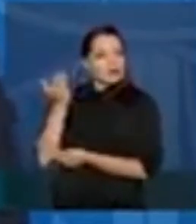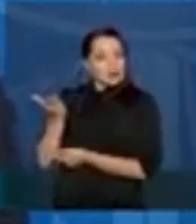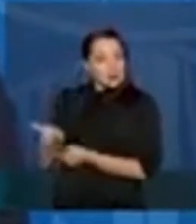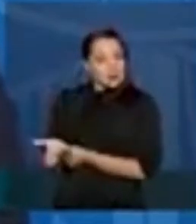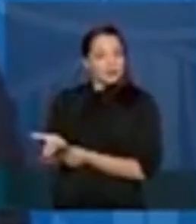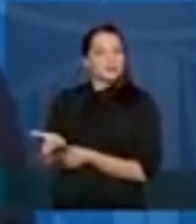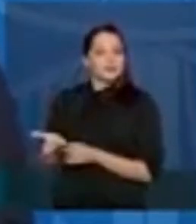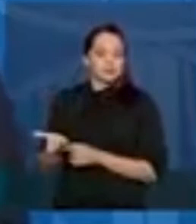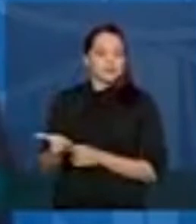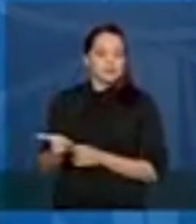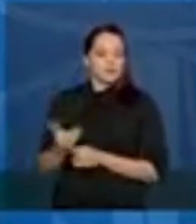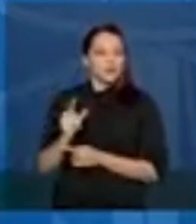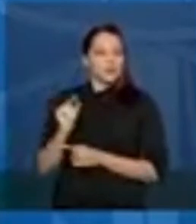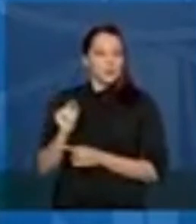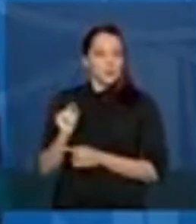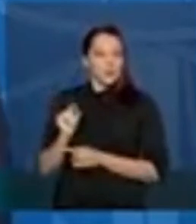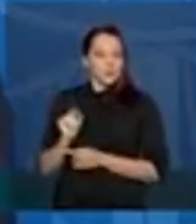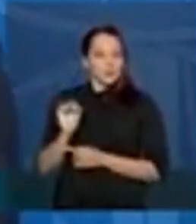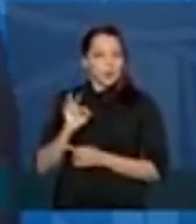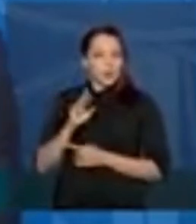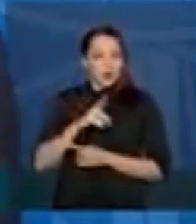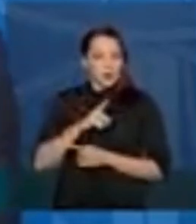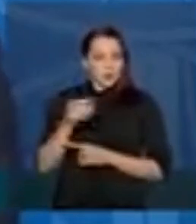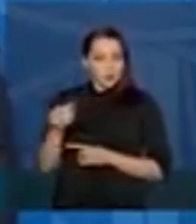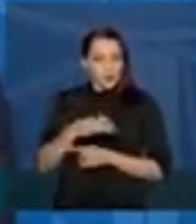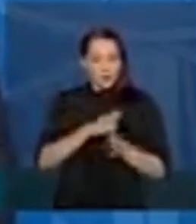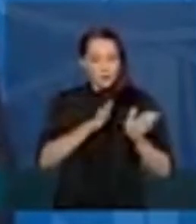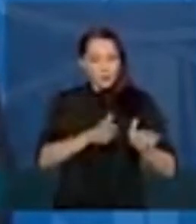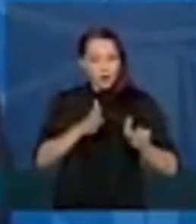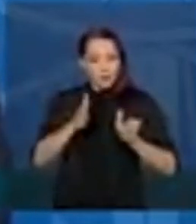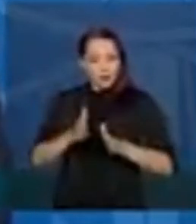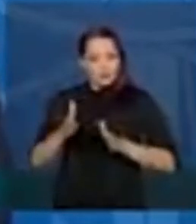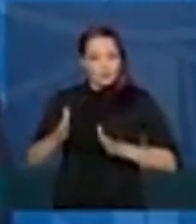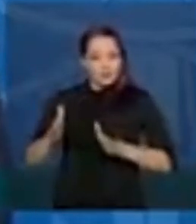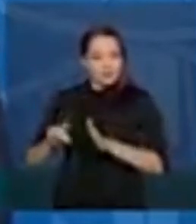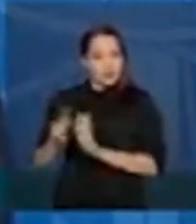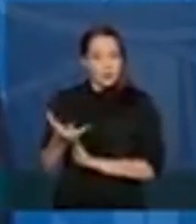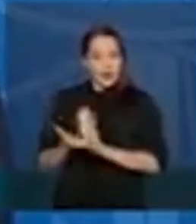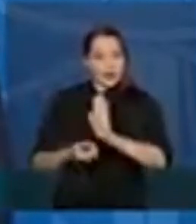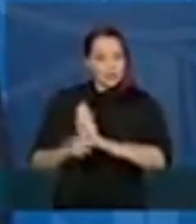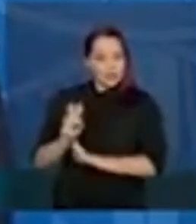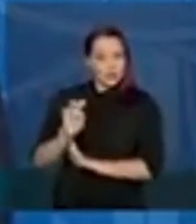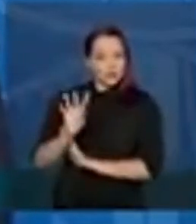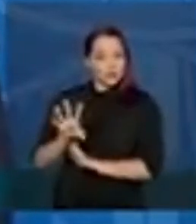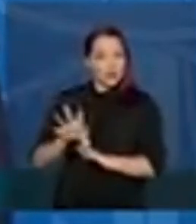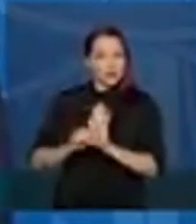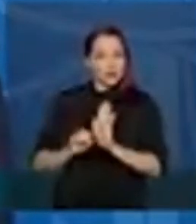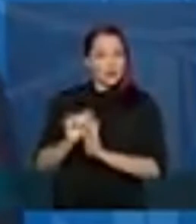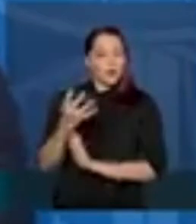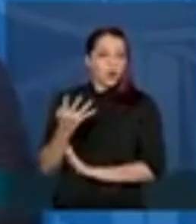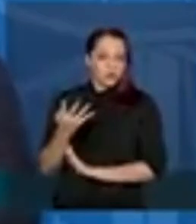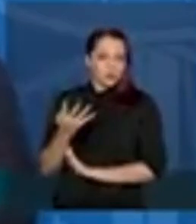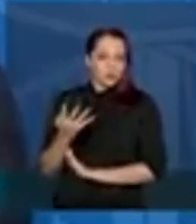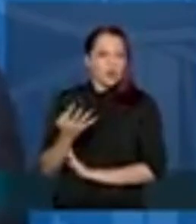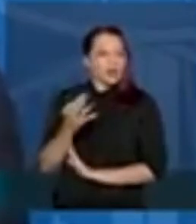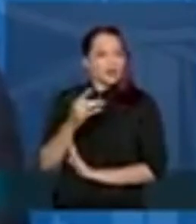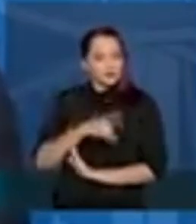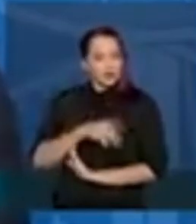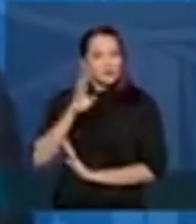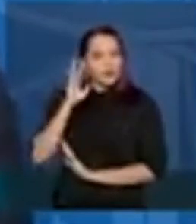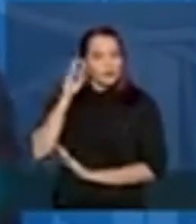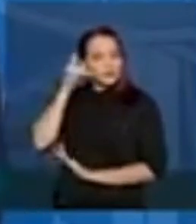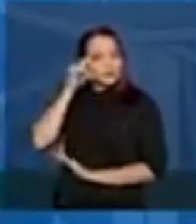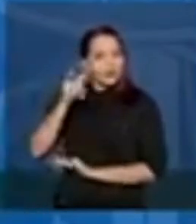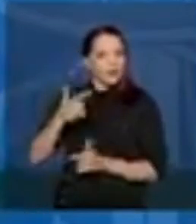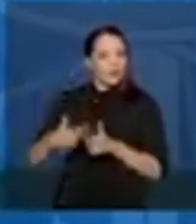caso, com os ciclos atuais, ela seria, ele não receberia as cinco, só receberia quatro. Para resolver